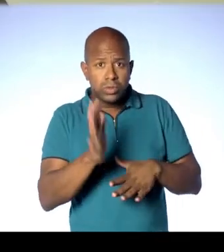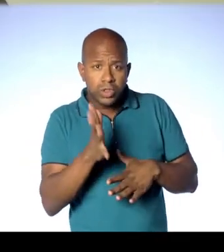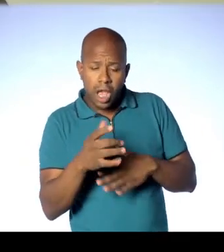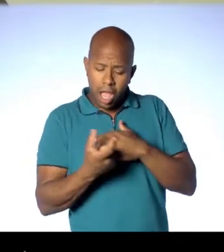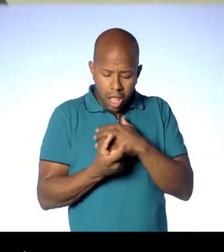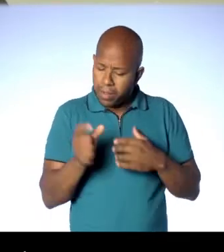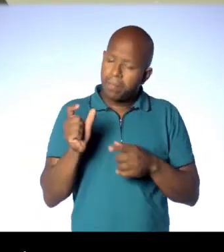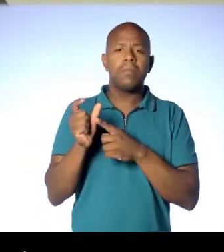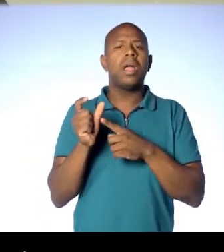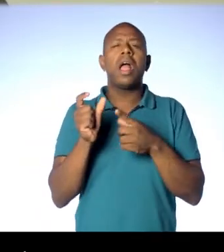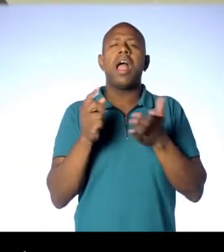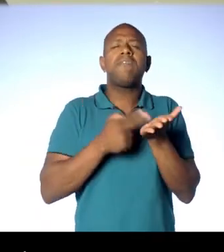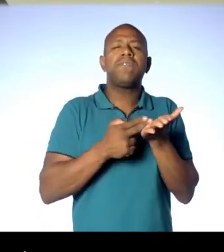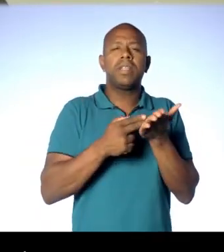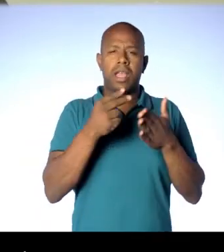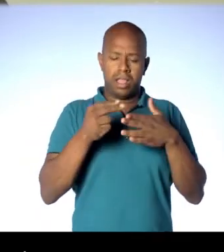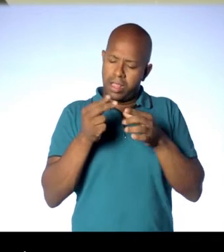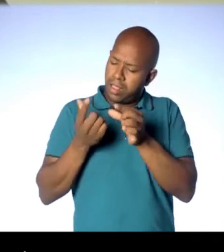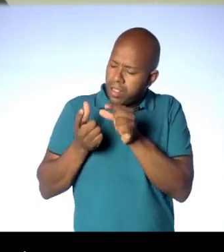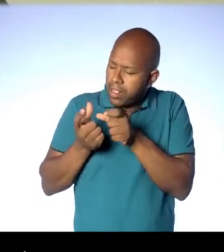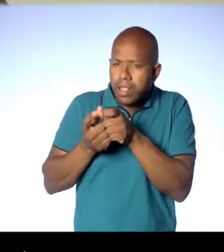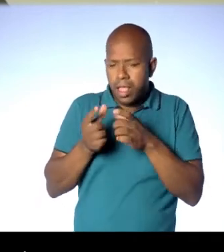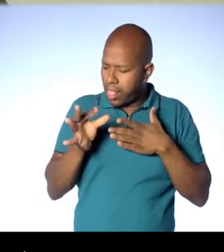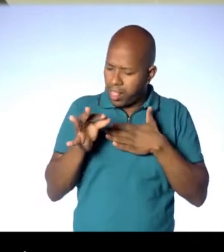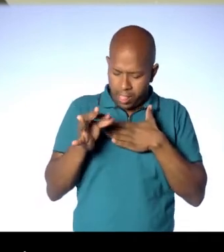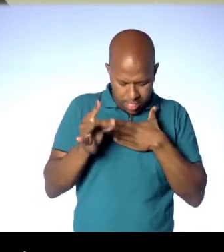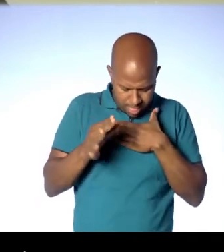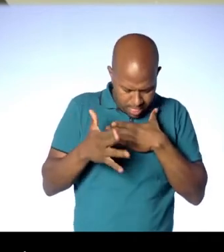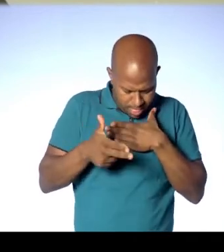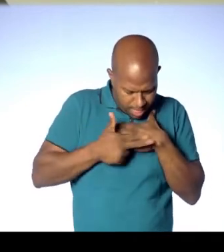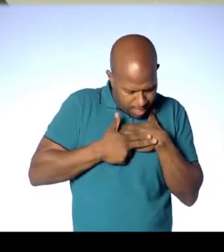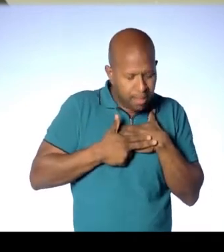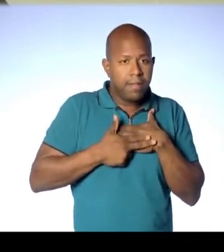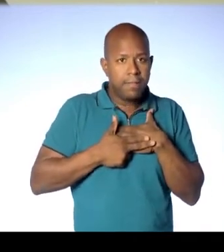cortada, a gente vai pegar a dupla face para colar a palavra no elemento.